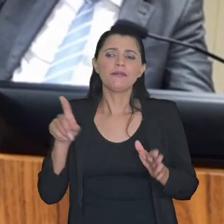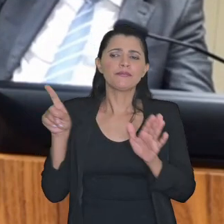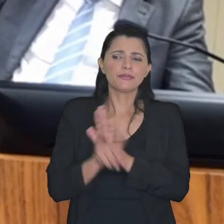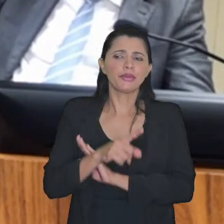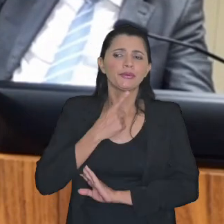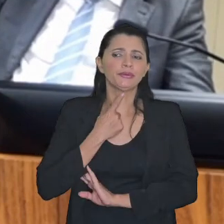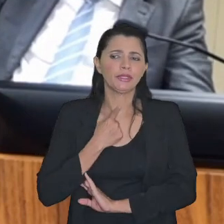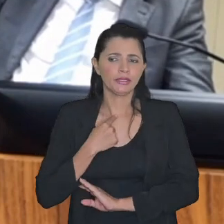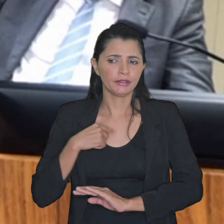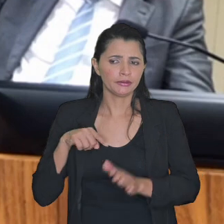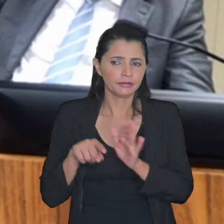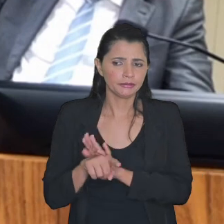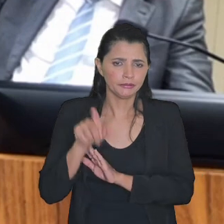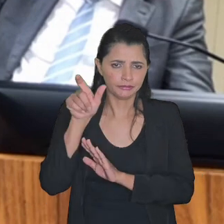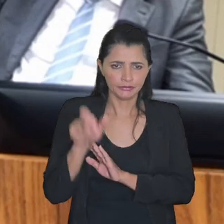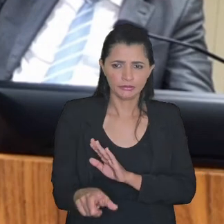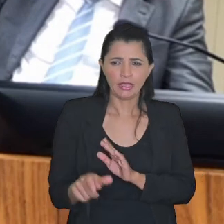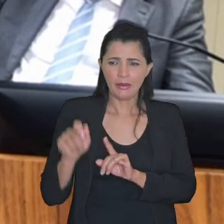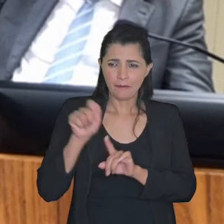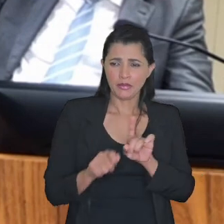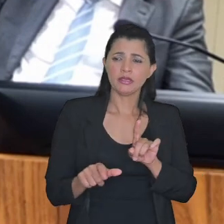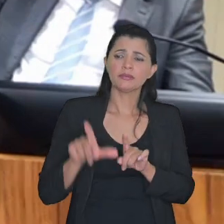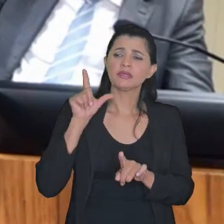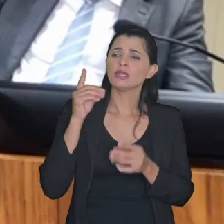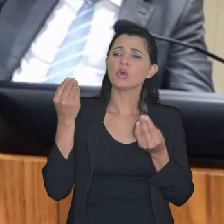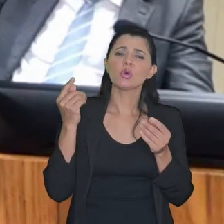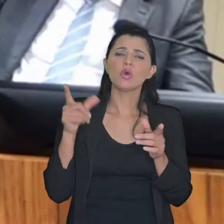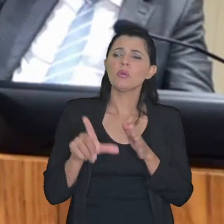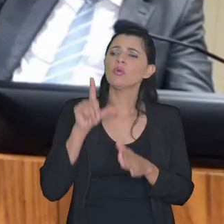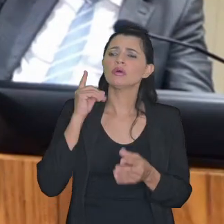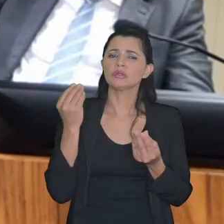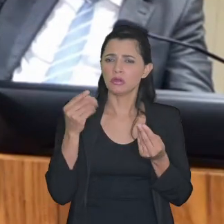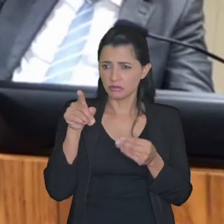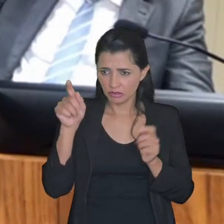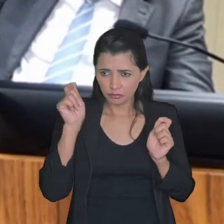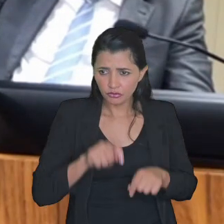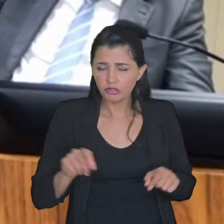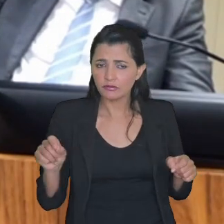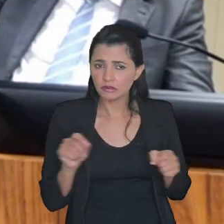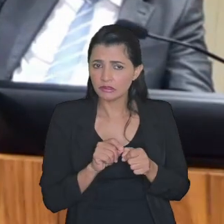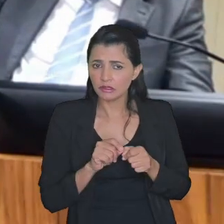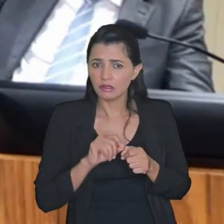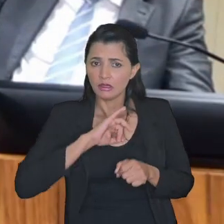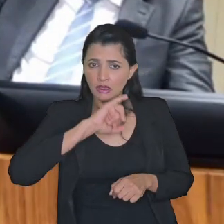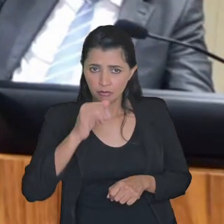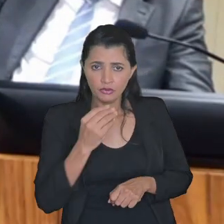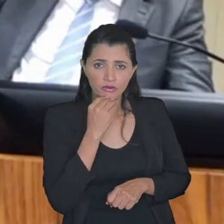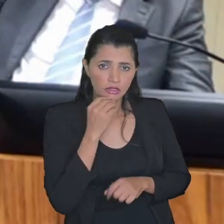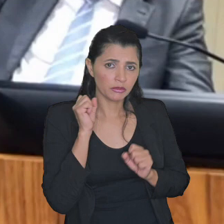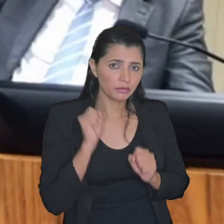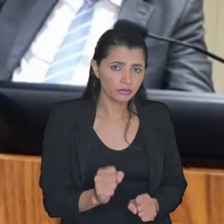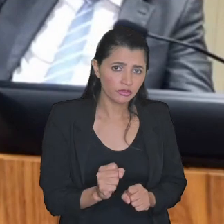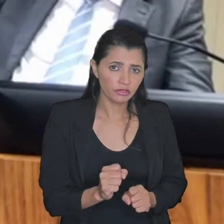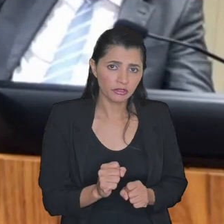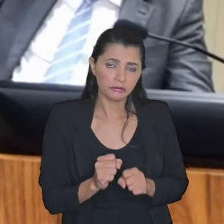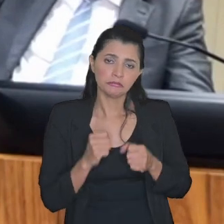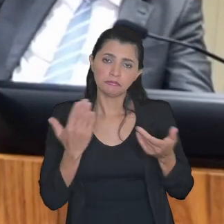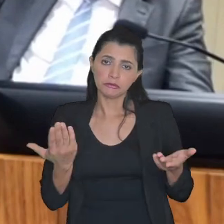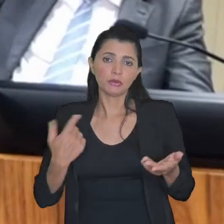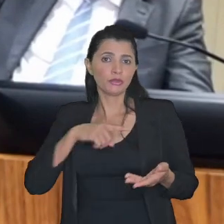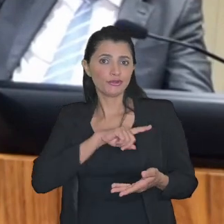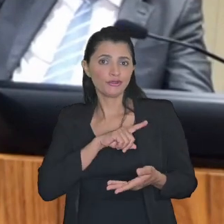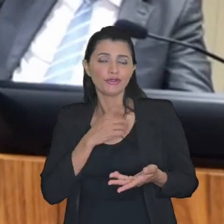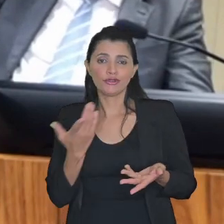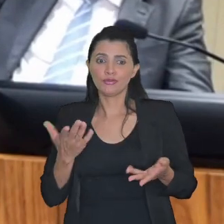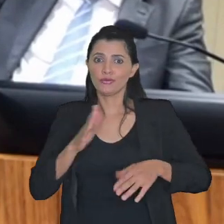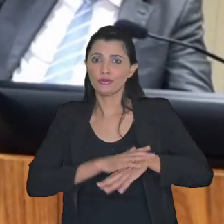vontade de perguntar para essa pessoa no mês passado como é que era antes você podia fazer aproveitamento então nós vivemos